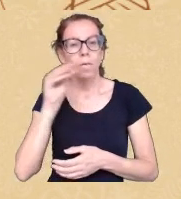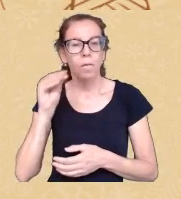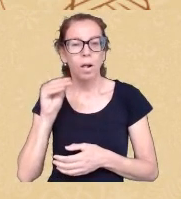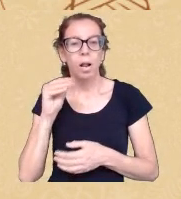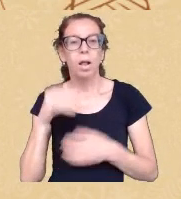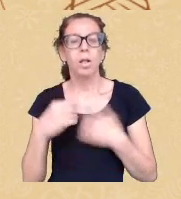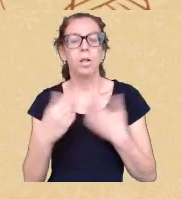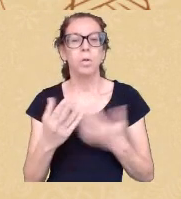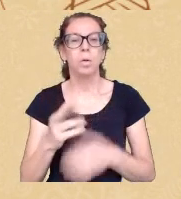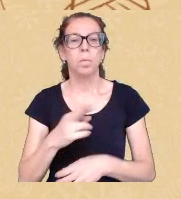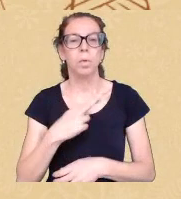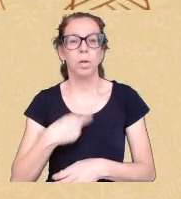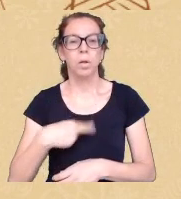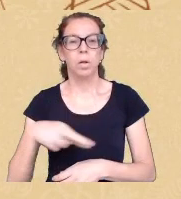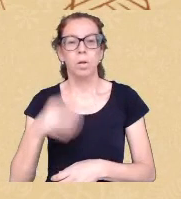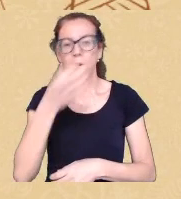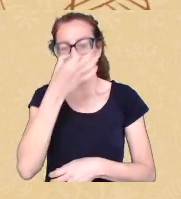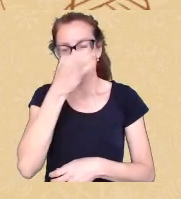é que você percebe